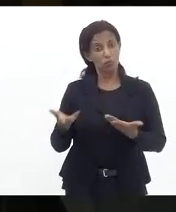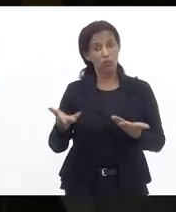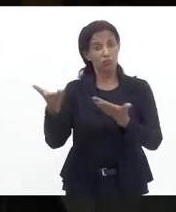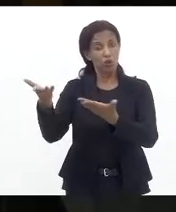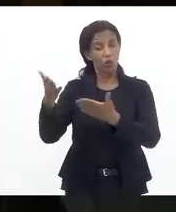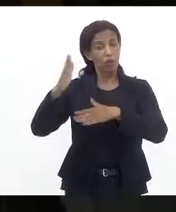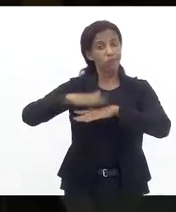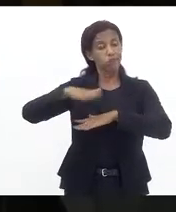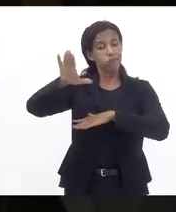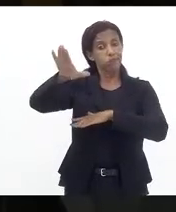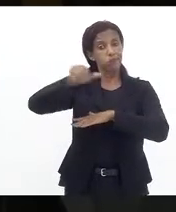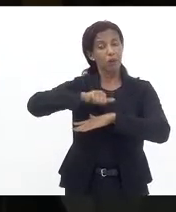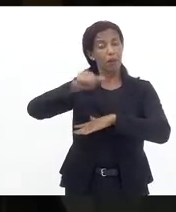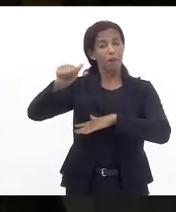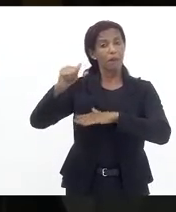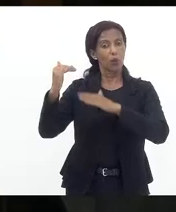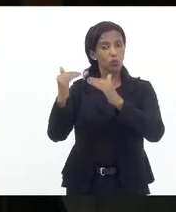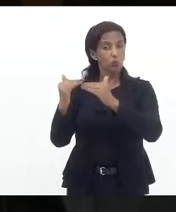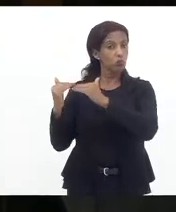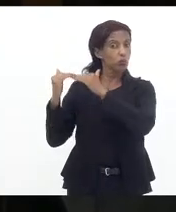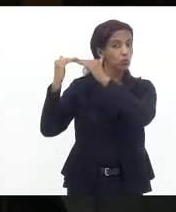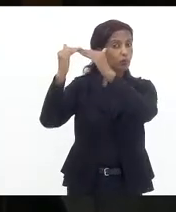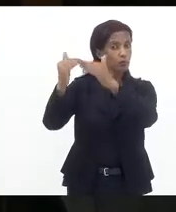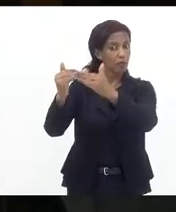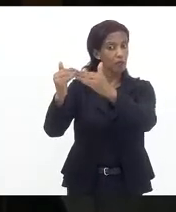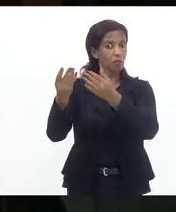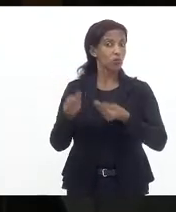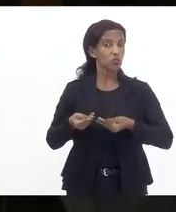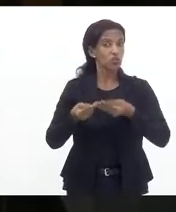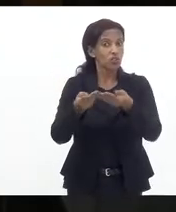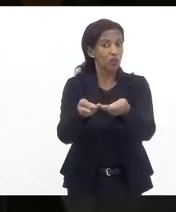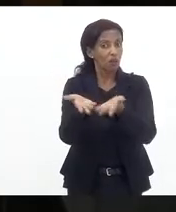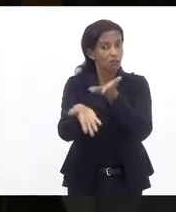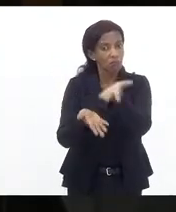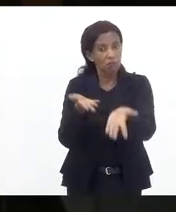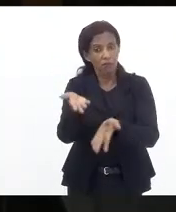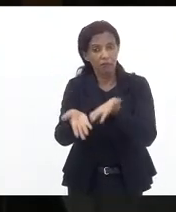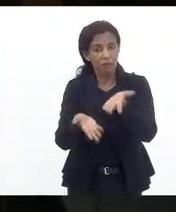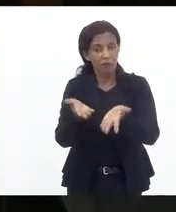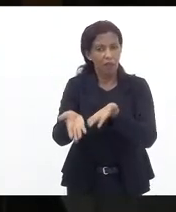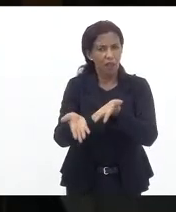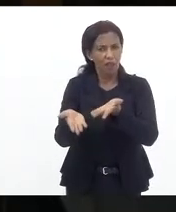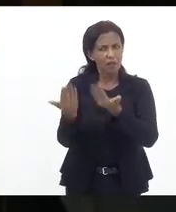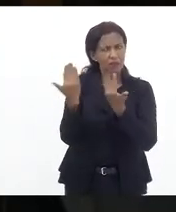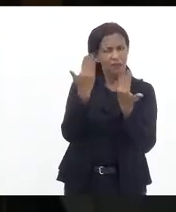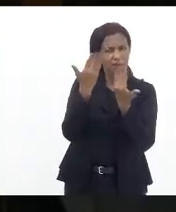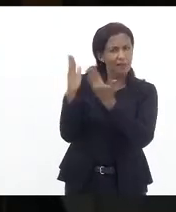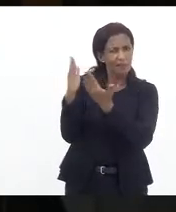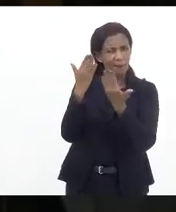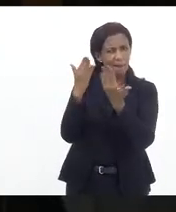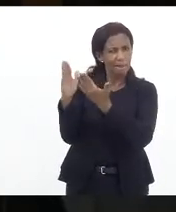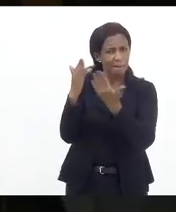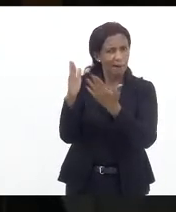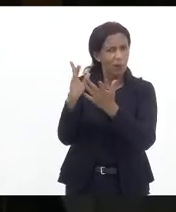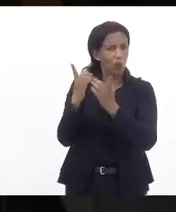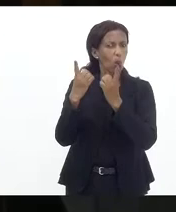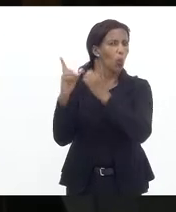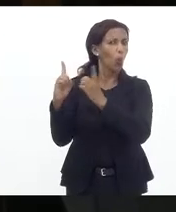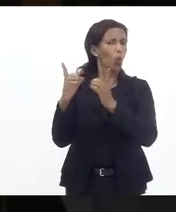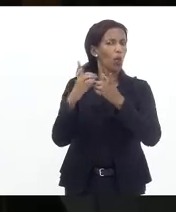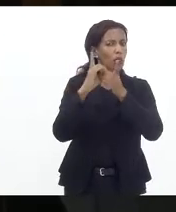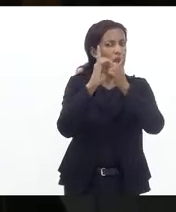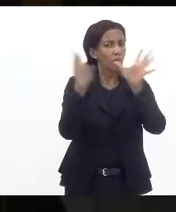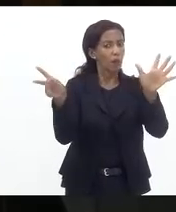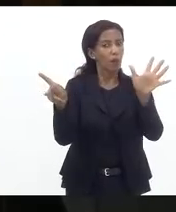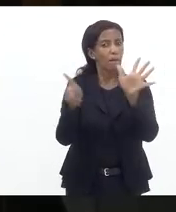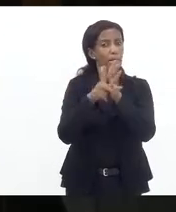pelo presidente do Supremo de dar tratamento às ameaças contra a democracia e contra